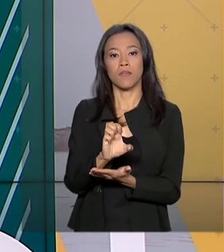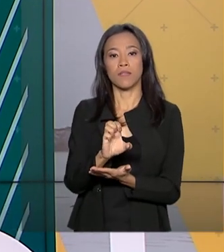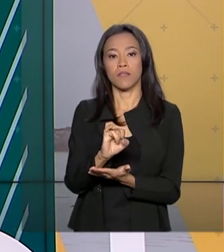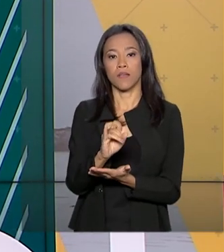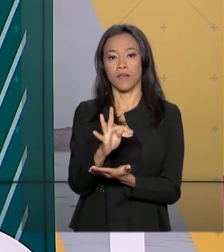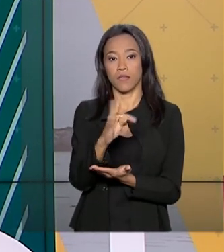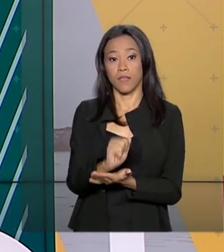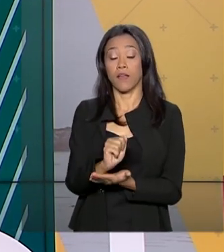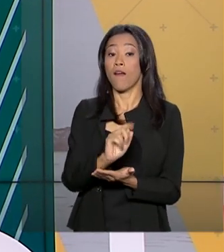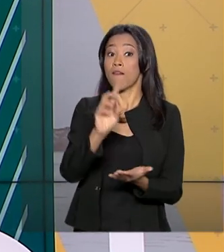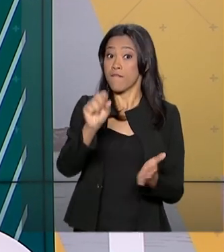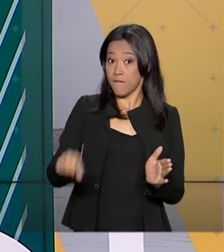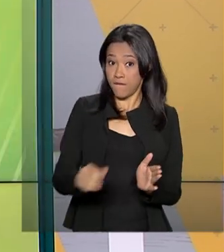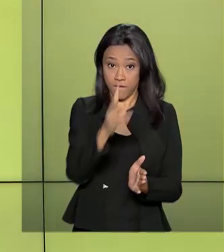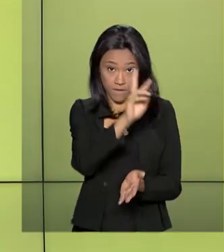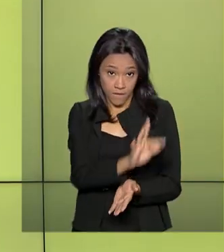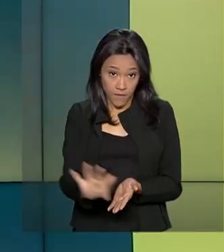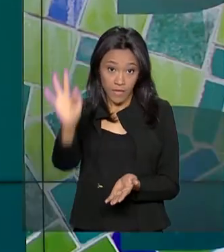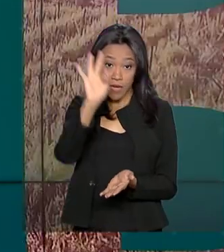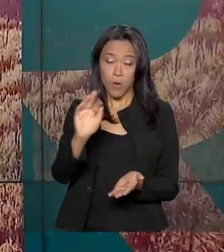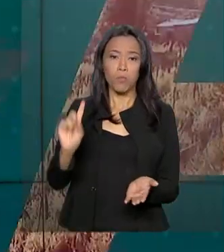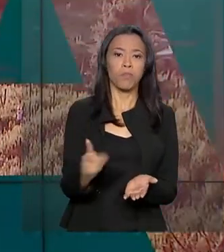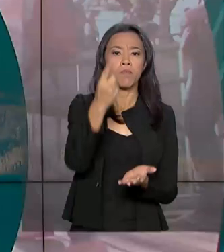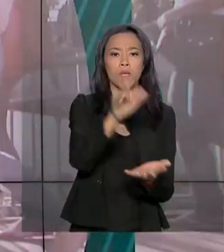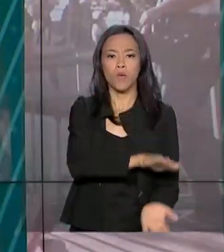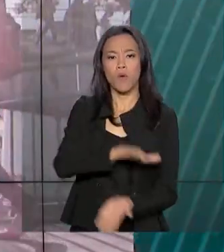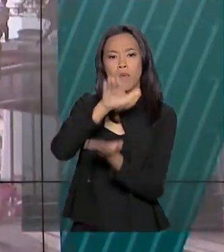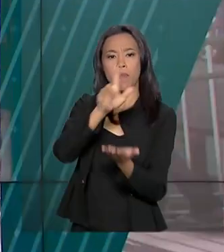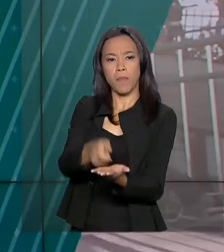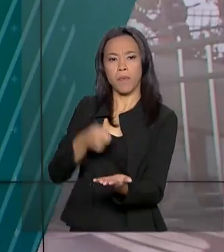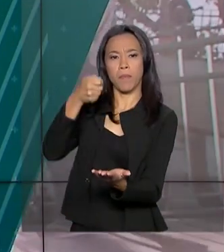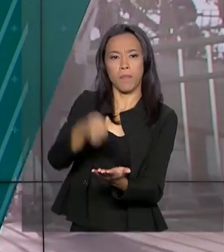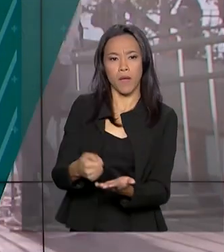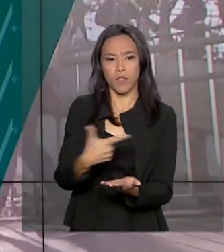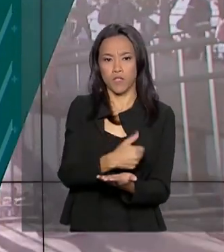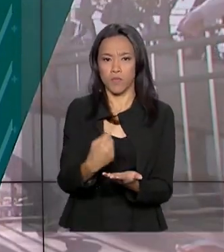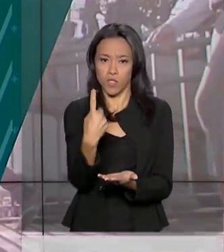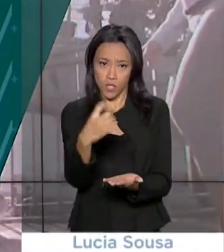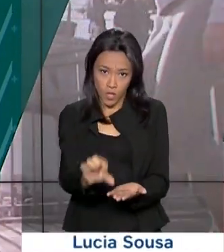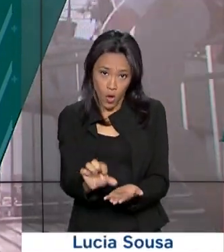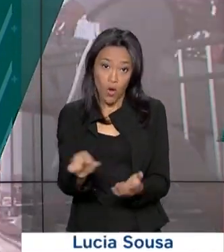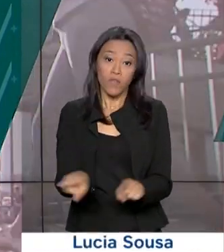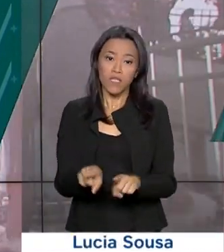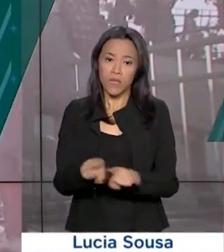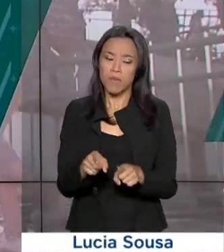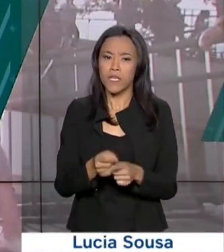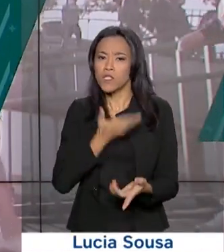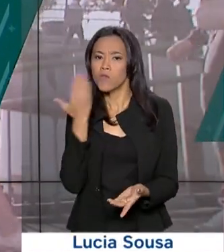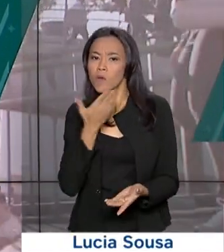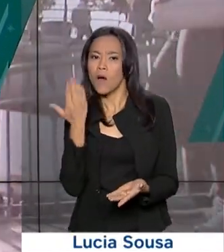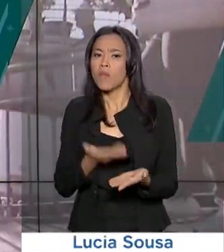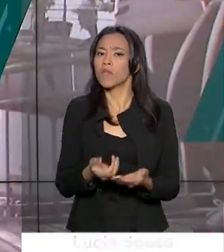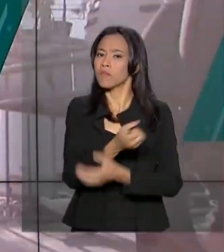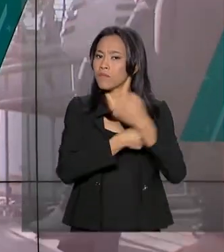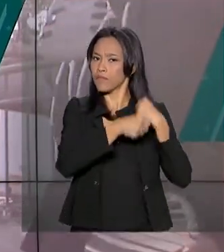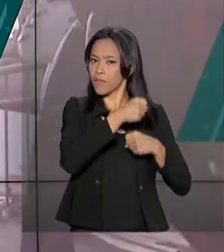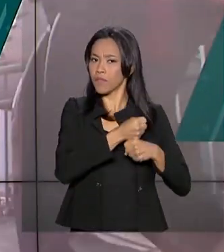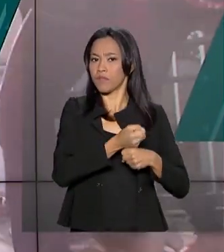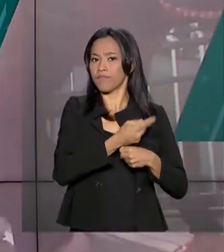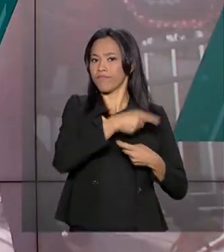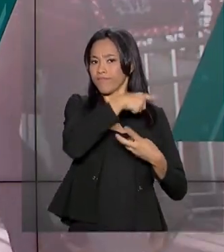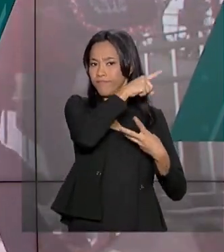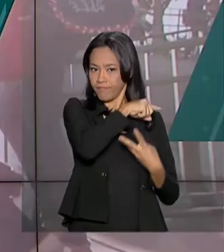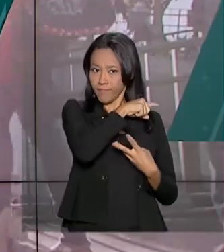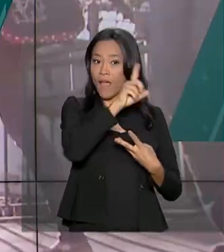lote de restituição do imposto de renda 2019, ano base 2018, e ainda lotes residuais de anos anteriores. São